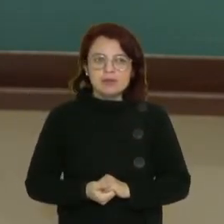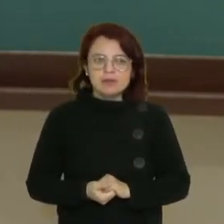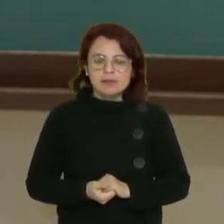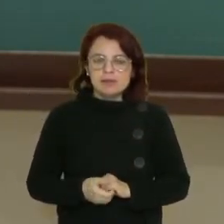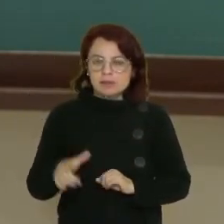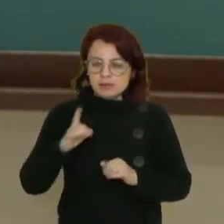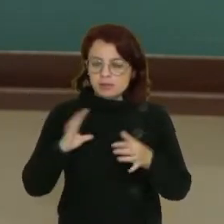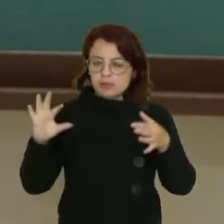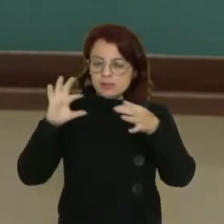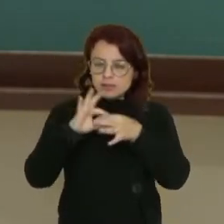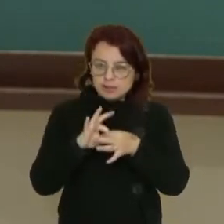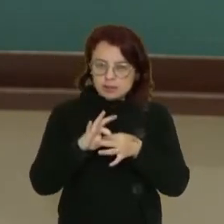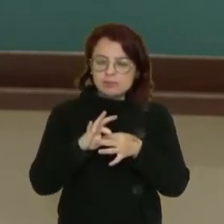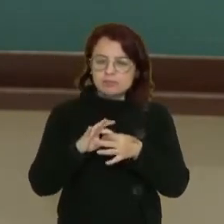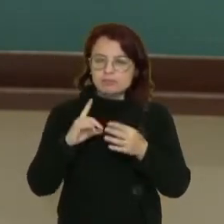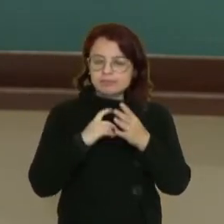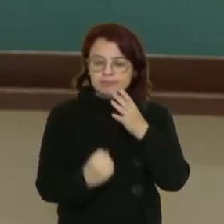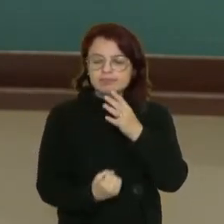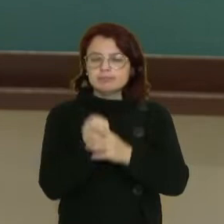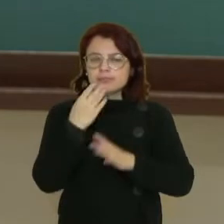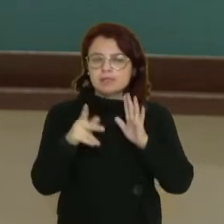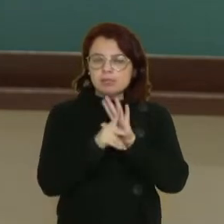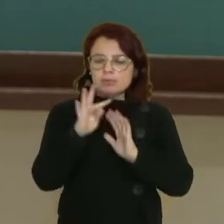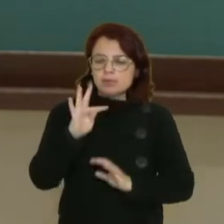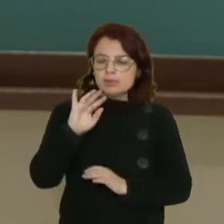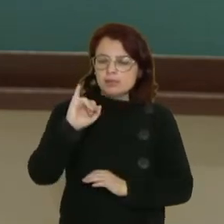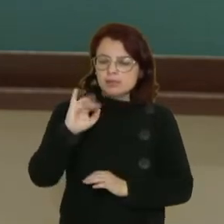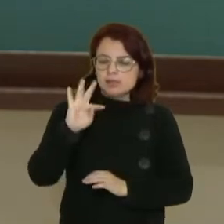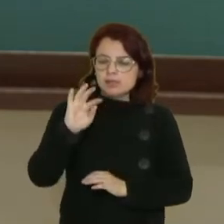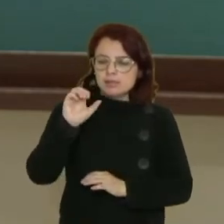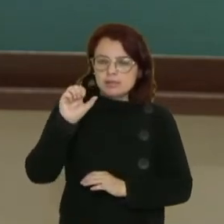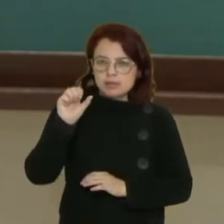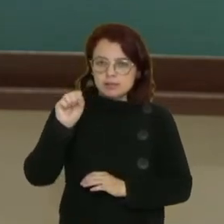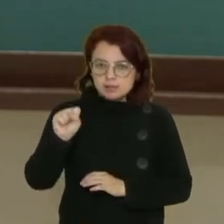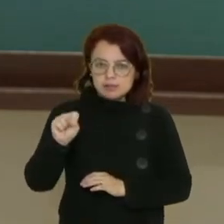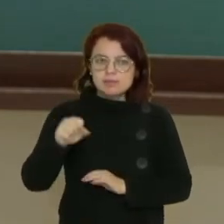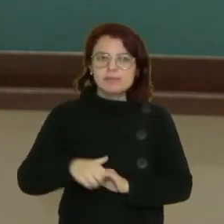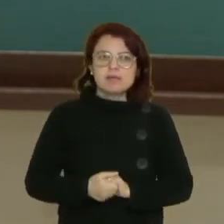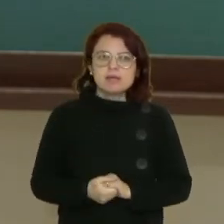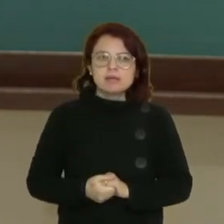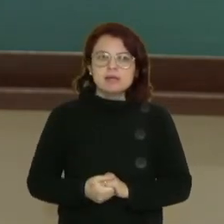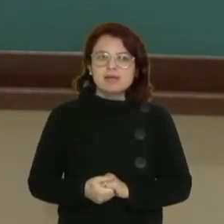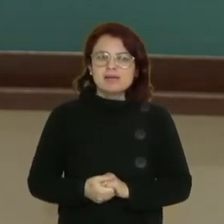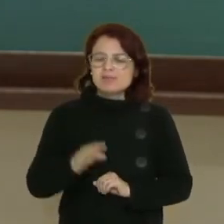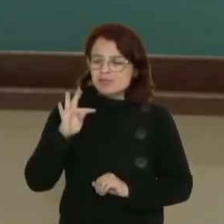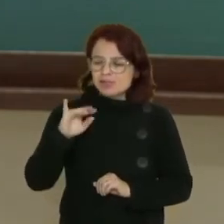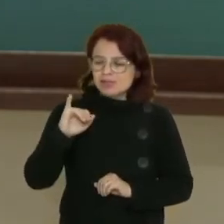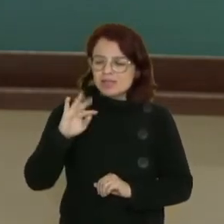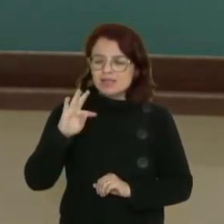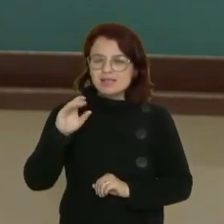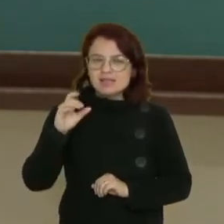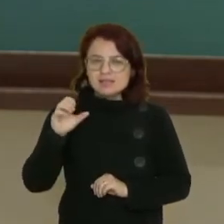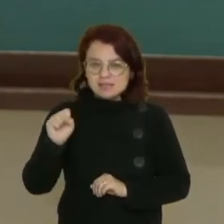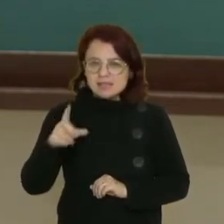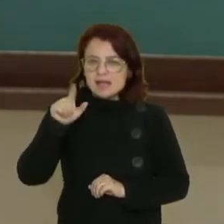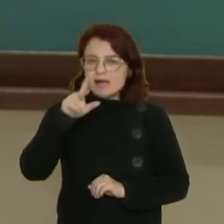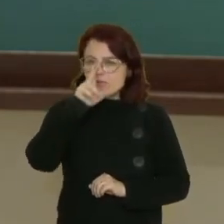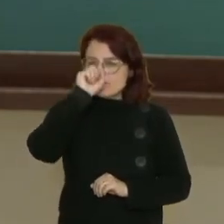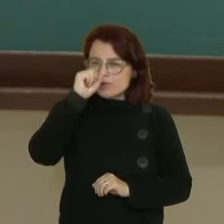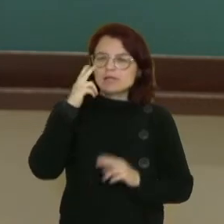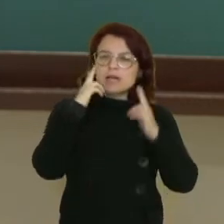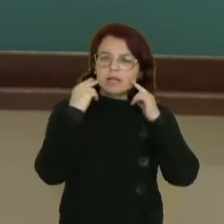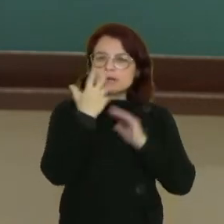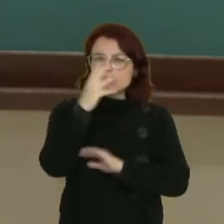Da união entre Gaia e Urano surgiram os titãs. Os titãs, a gente pode dizer que eram as forças incontroláveis da